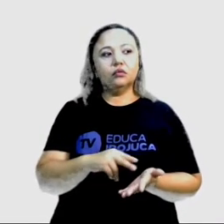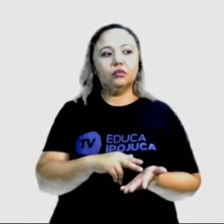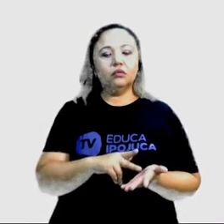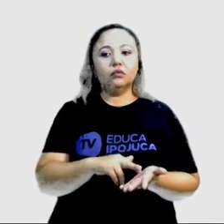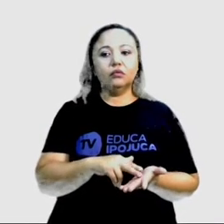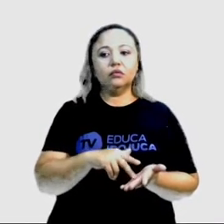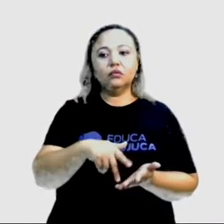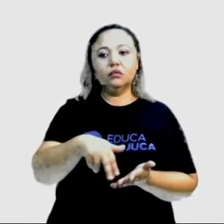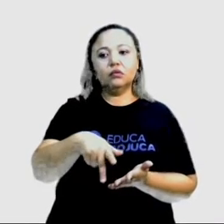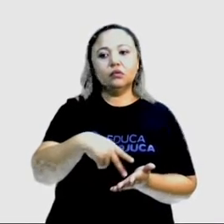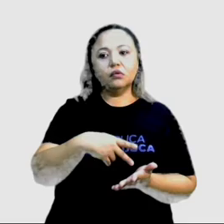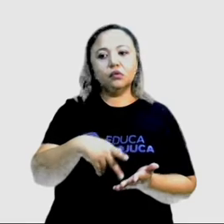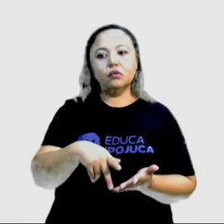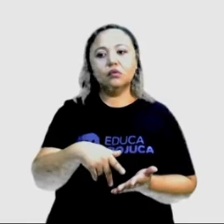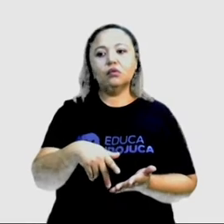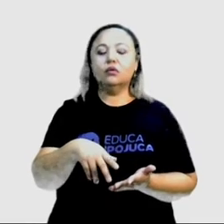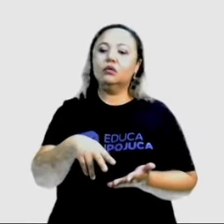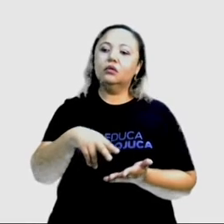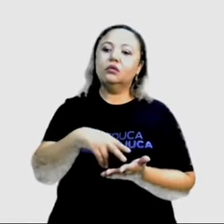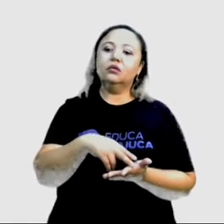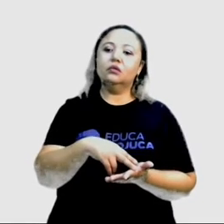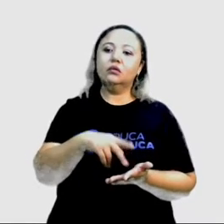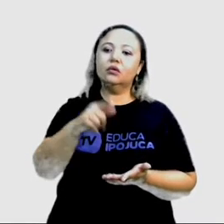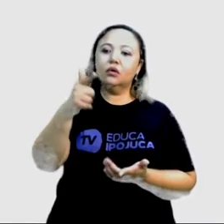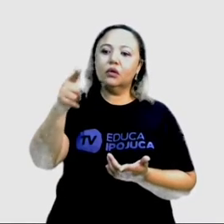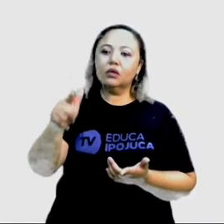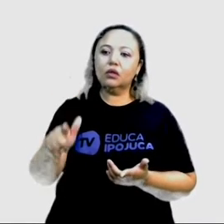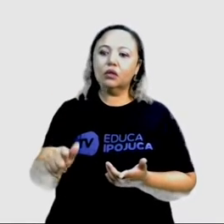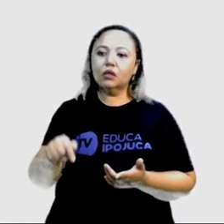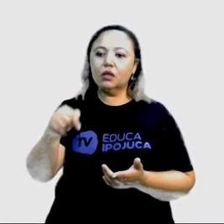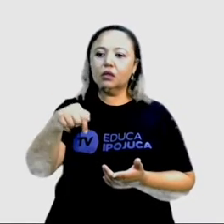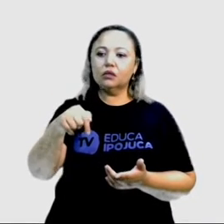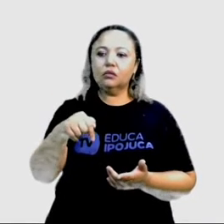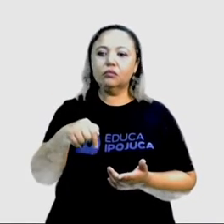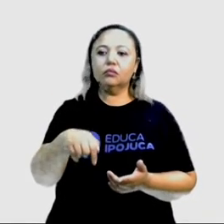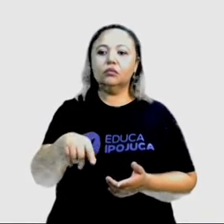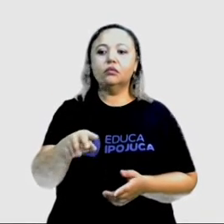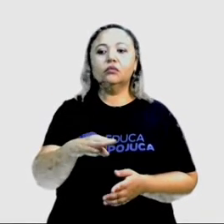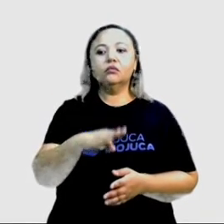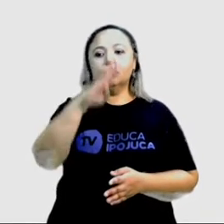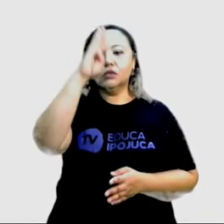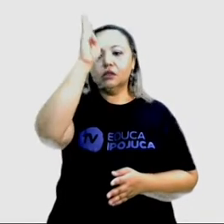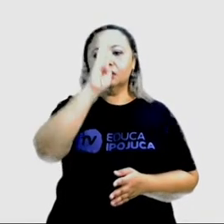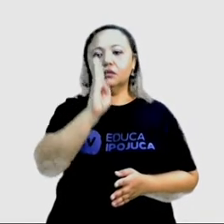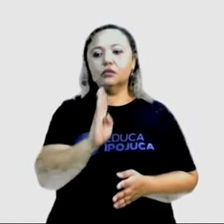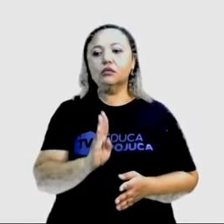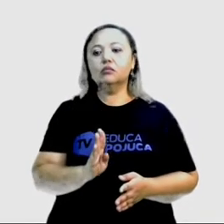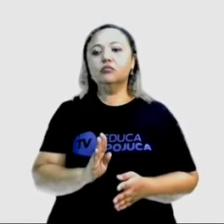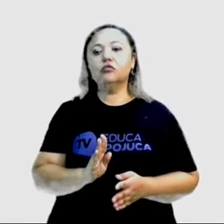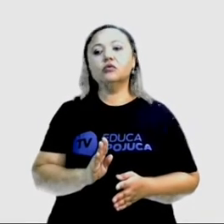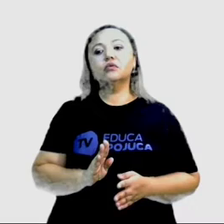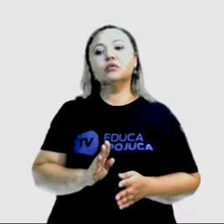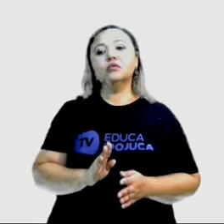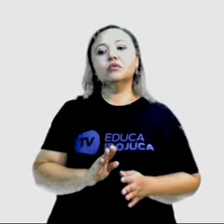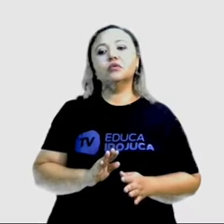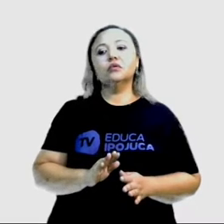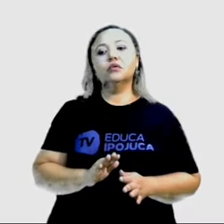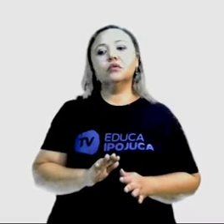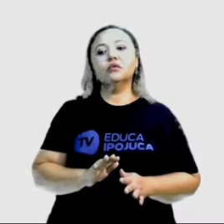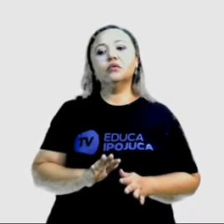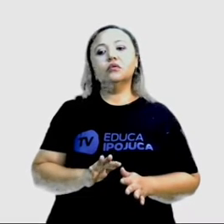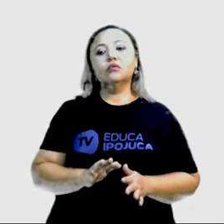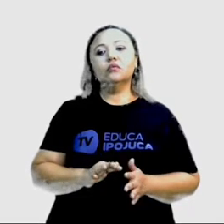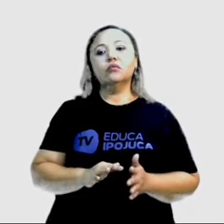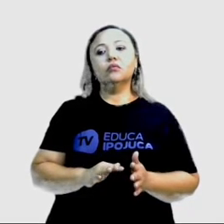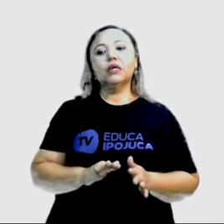na Angola, é chamado de semba. Aqui no Brasil, chamamos essa dança